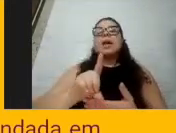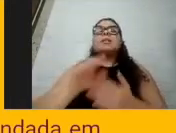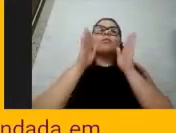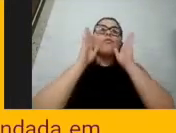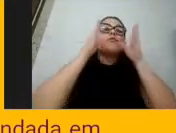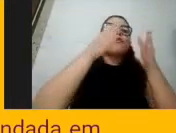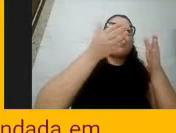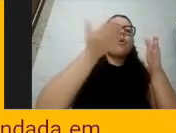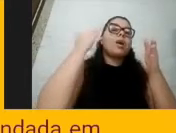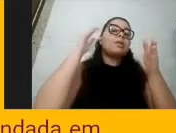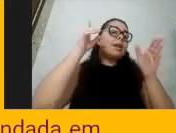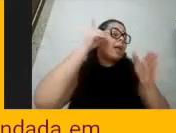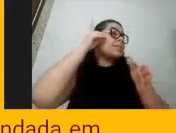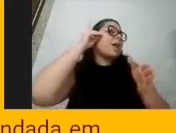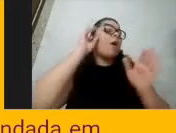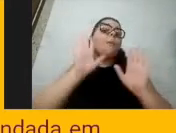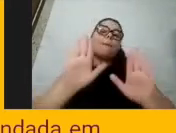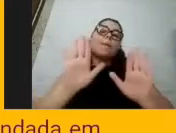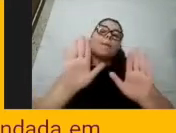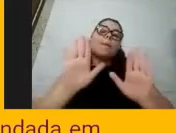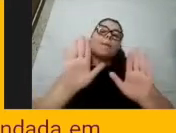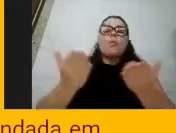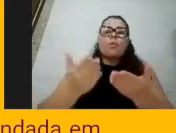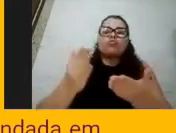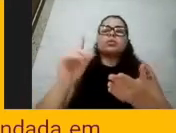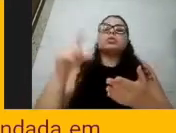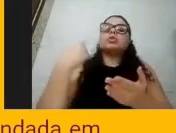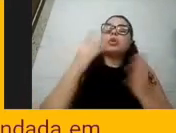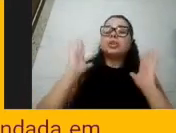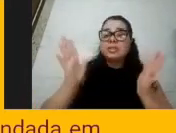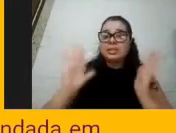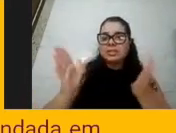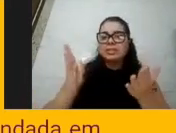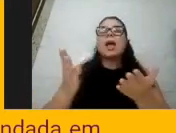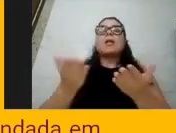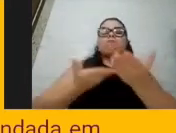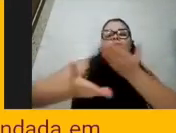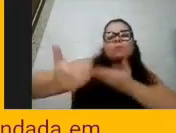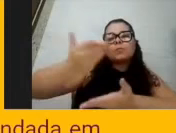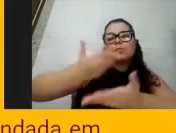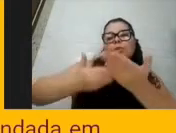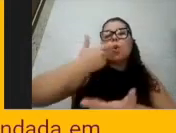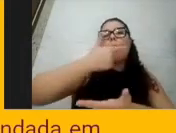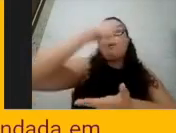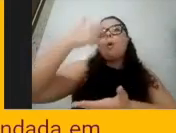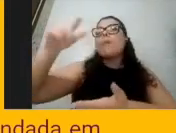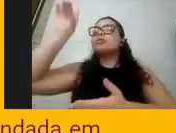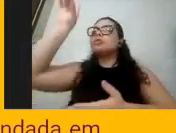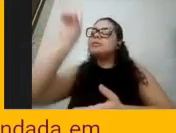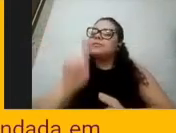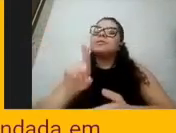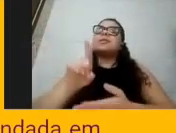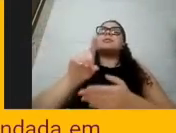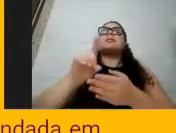dialoga com diversas outras deficiências, desenvolvendo projetos, metodologias e